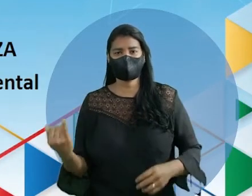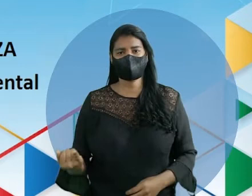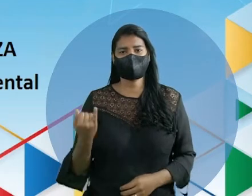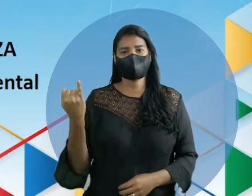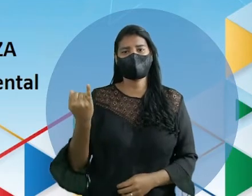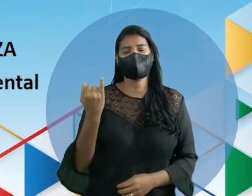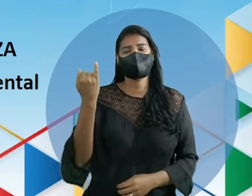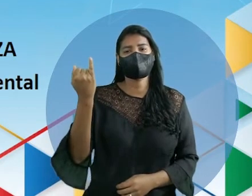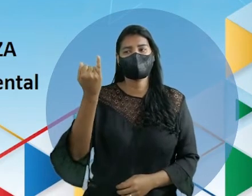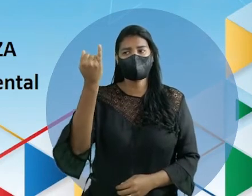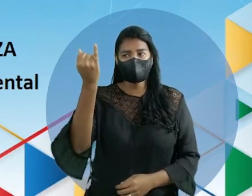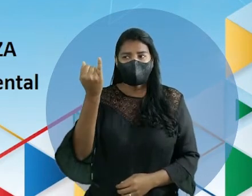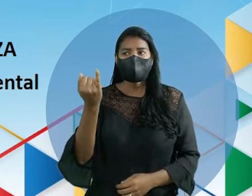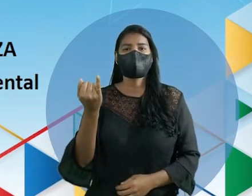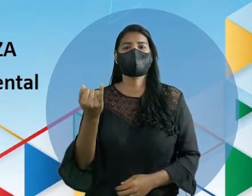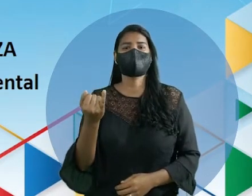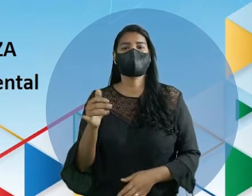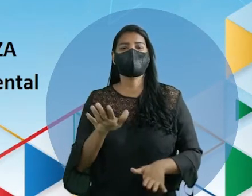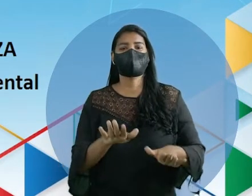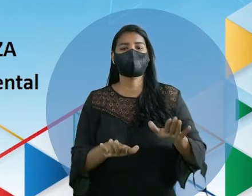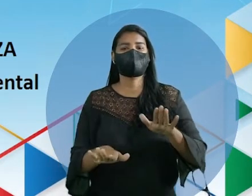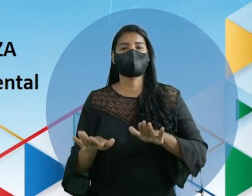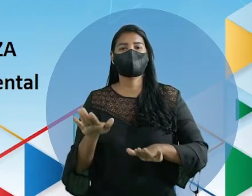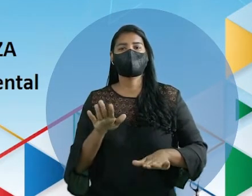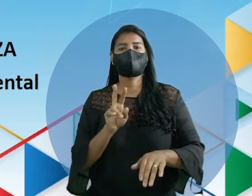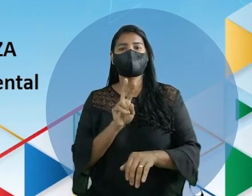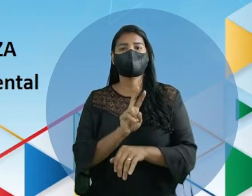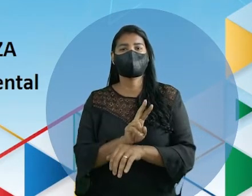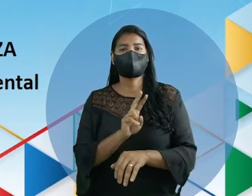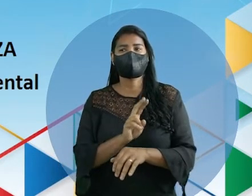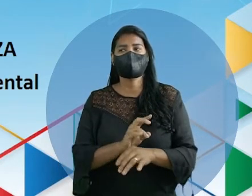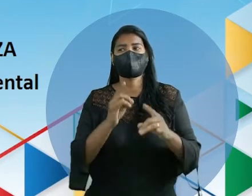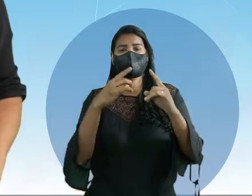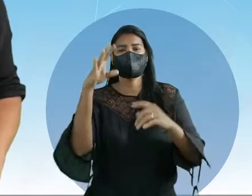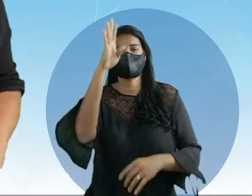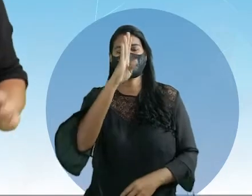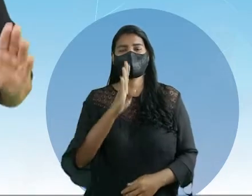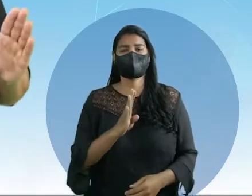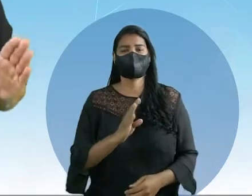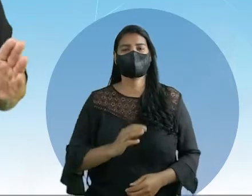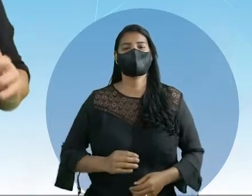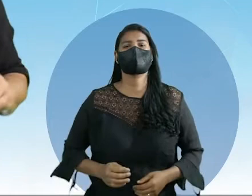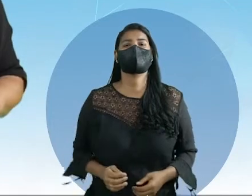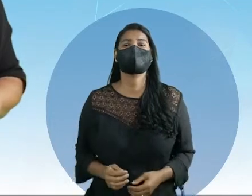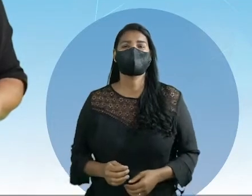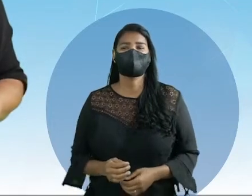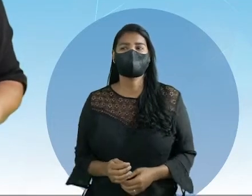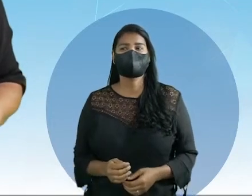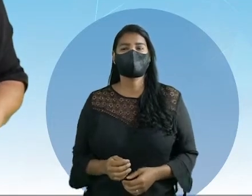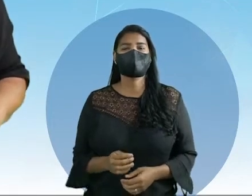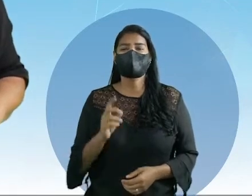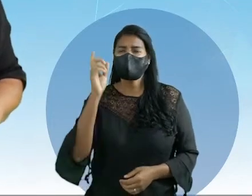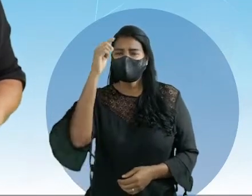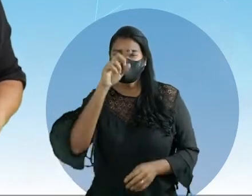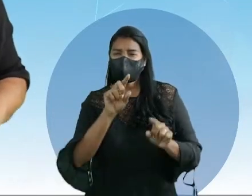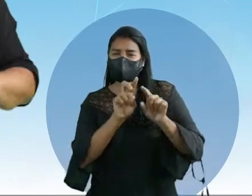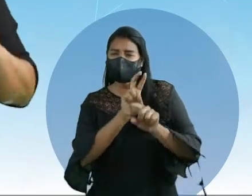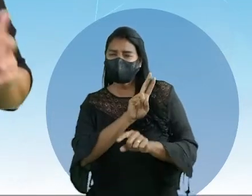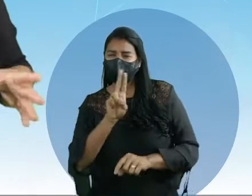unidades de conservação para a preservação do patrimônio natural brasileiro. O nome é um pouco complicado,